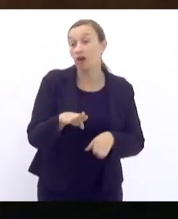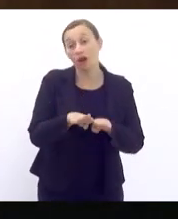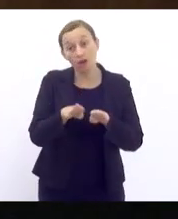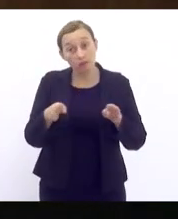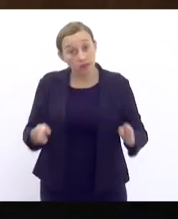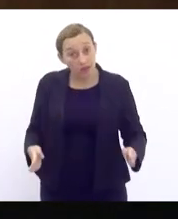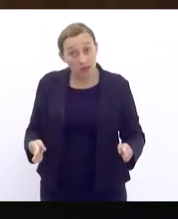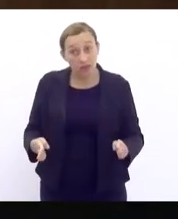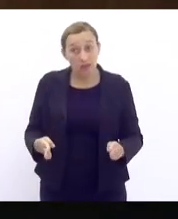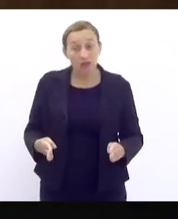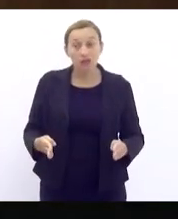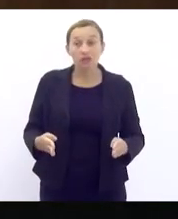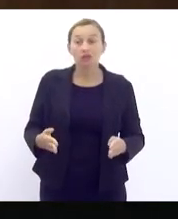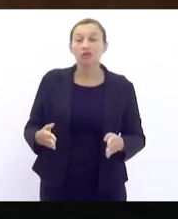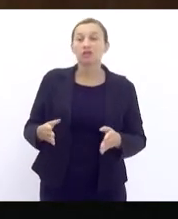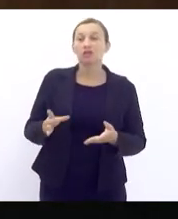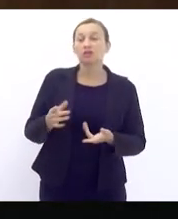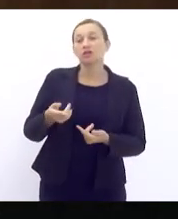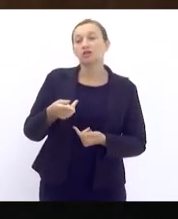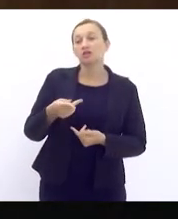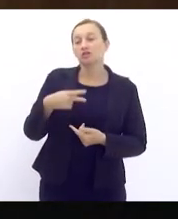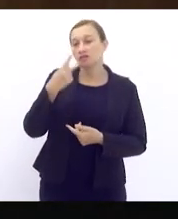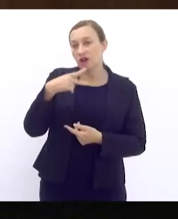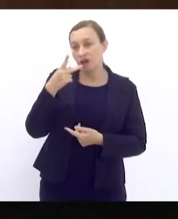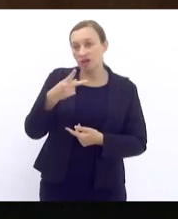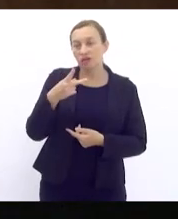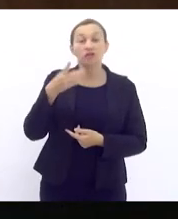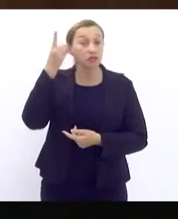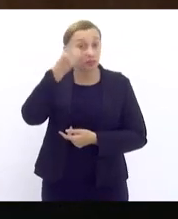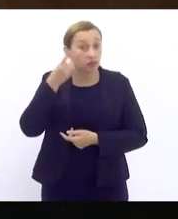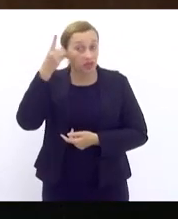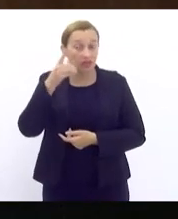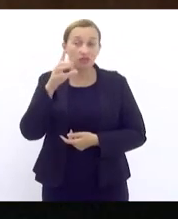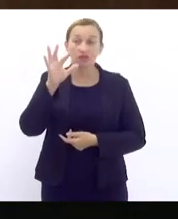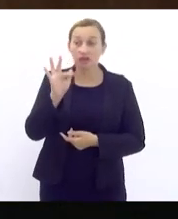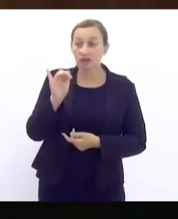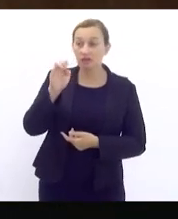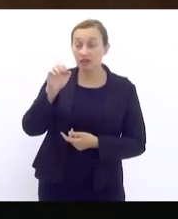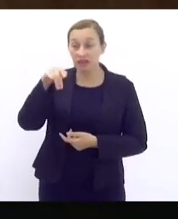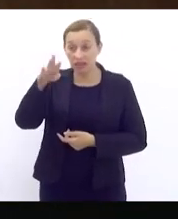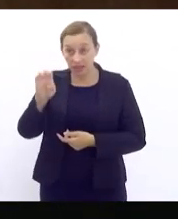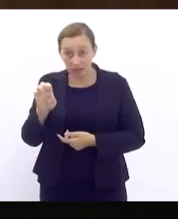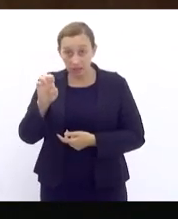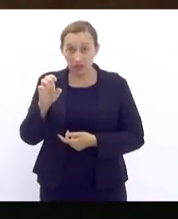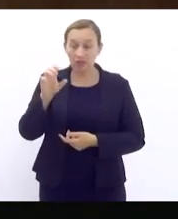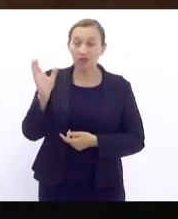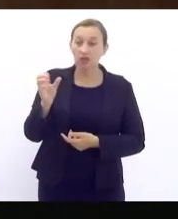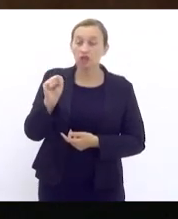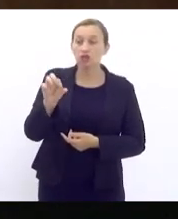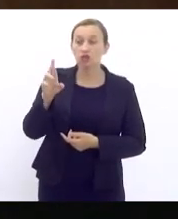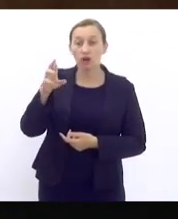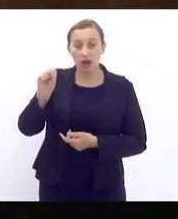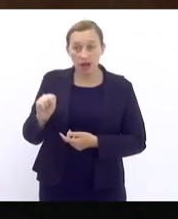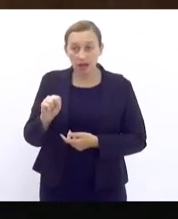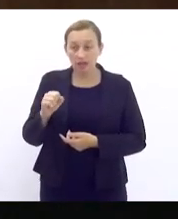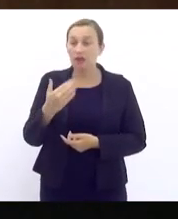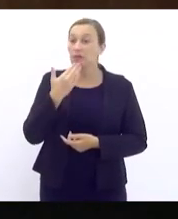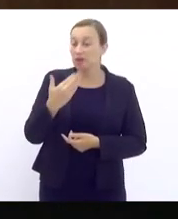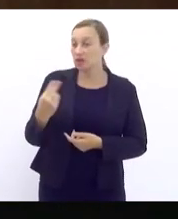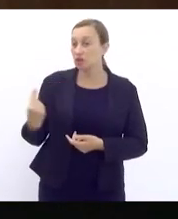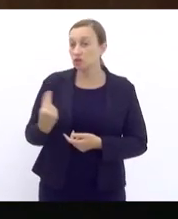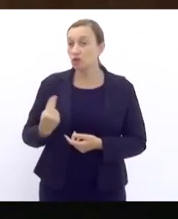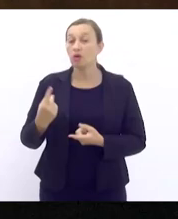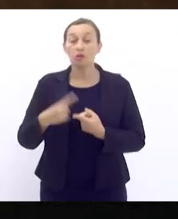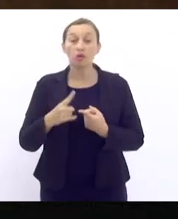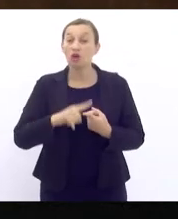que faça contato com o deputado Felipe Soares, função deste acordo aqui, pedindo coautoria,